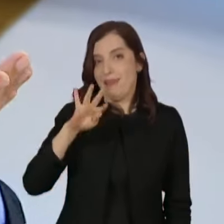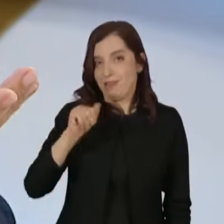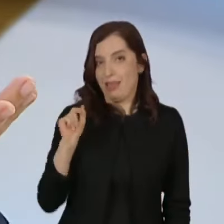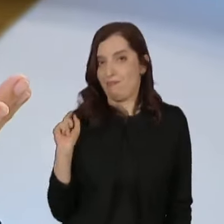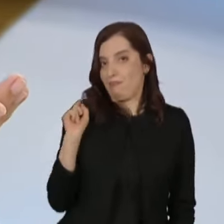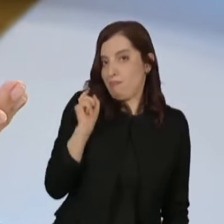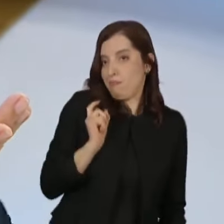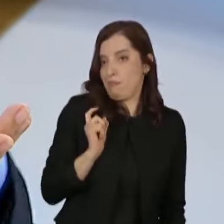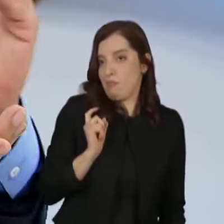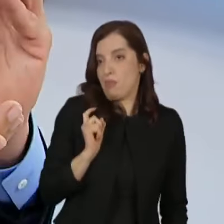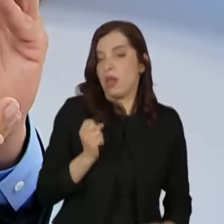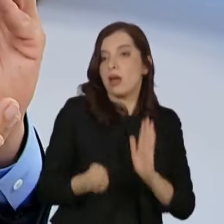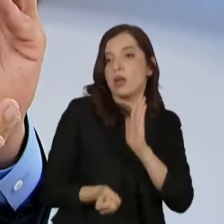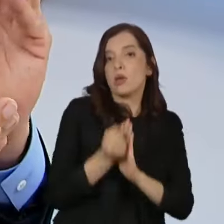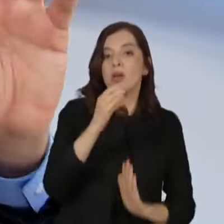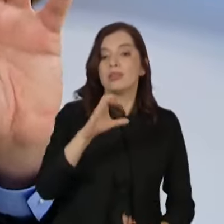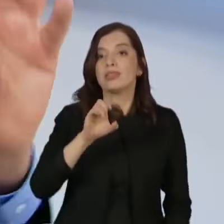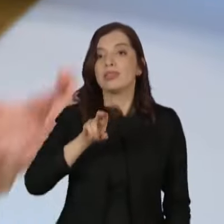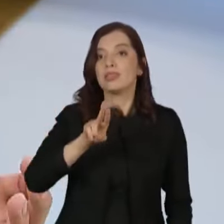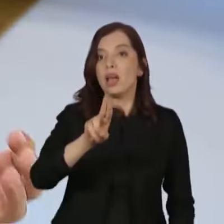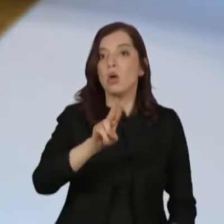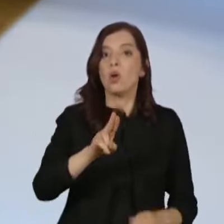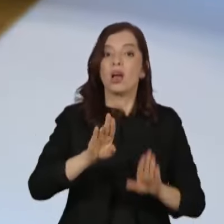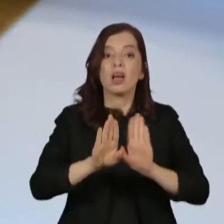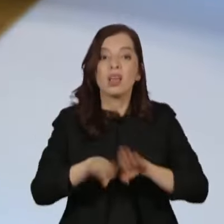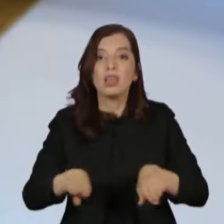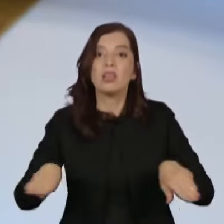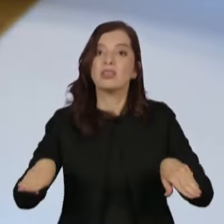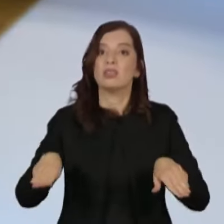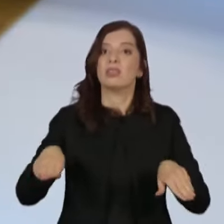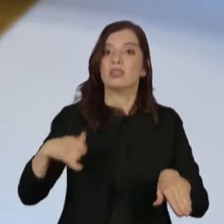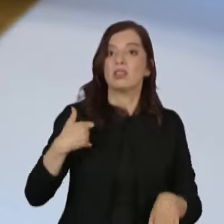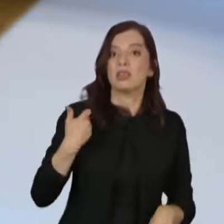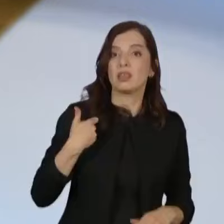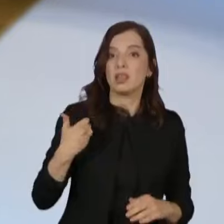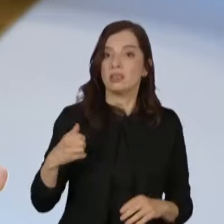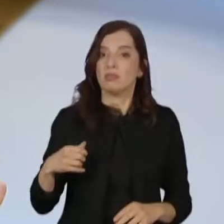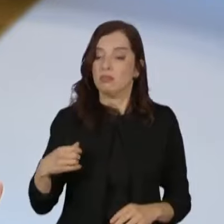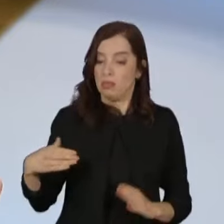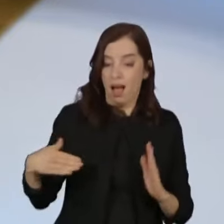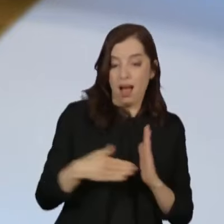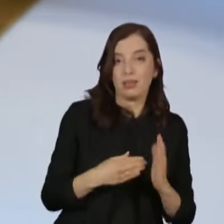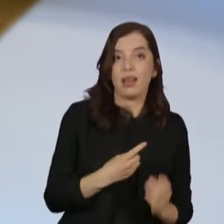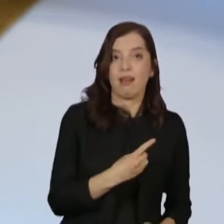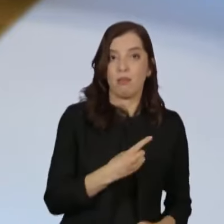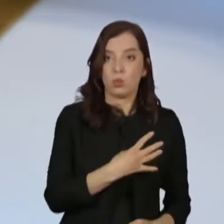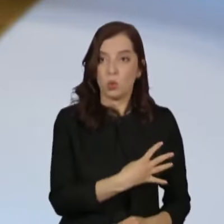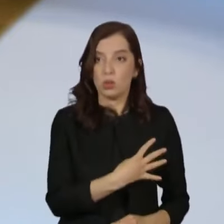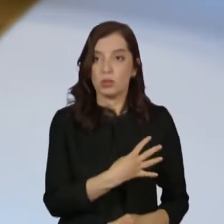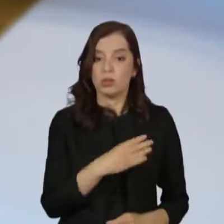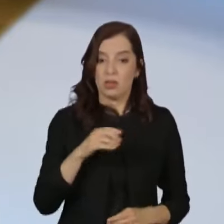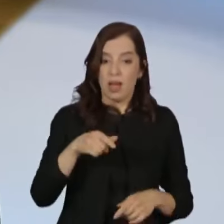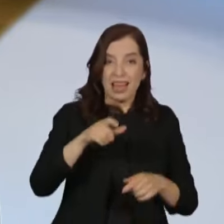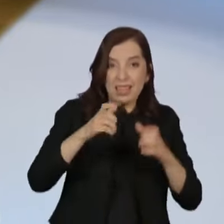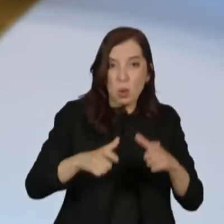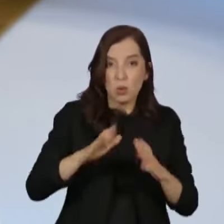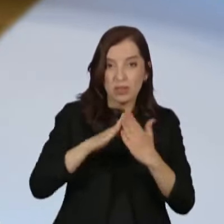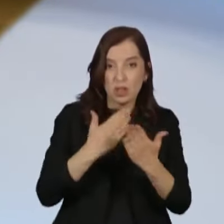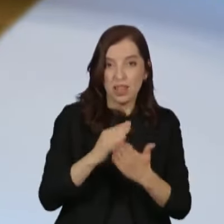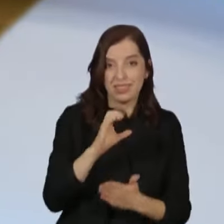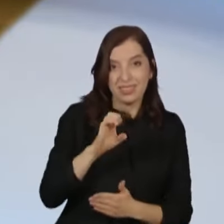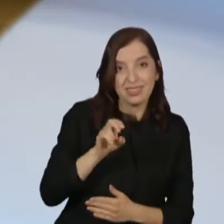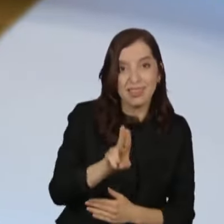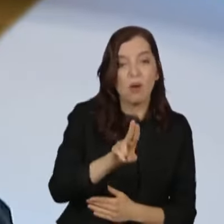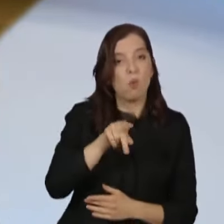Agora nós queremos pegar dos 15 para cima. Vai ser um espaço com Wi-Fi livre, estúdio de audiovisual, um espaço que vai ter